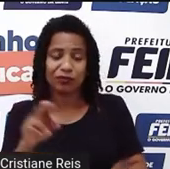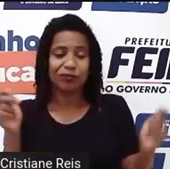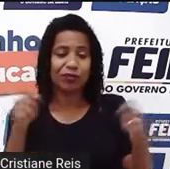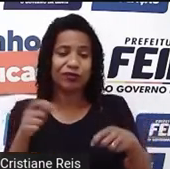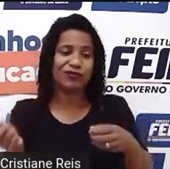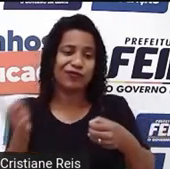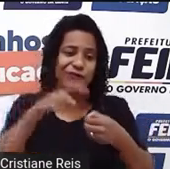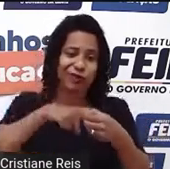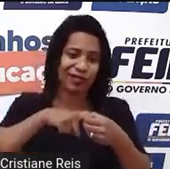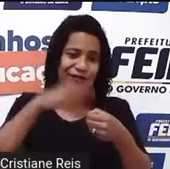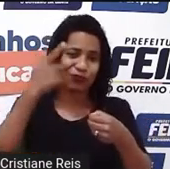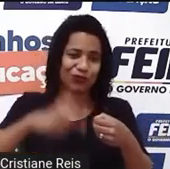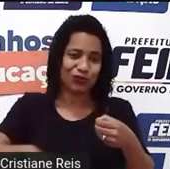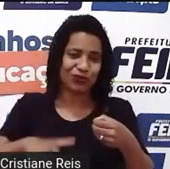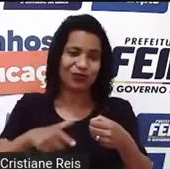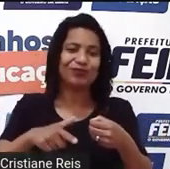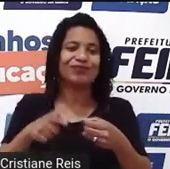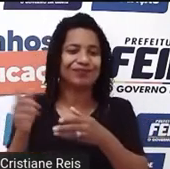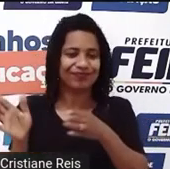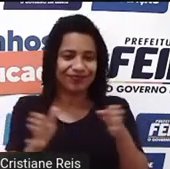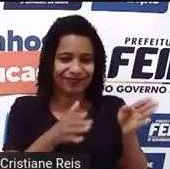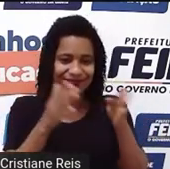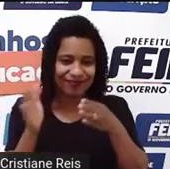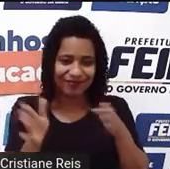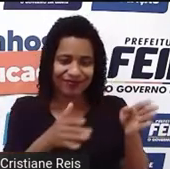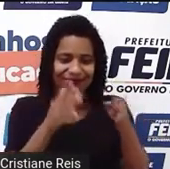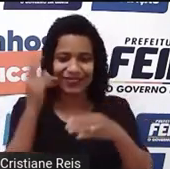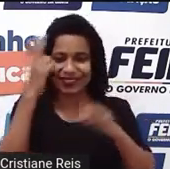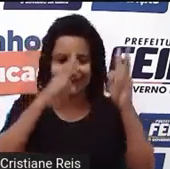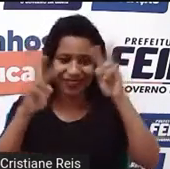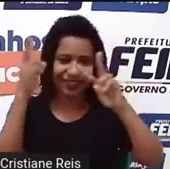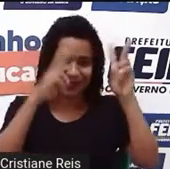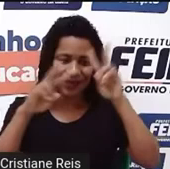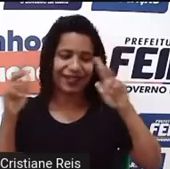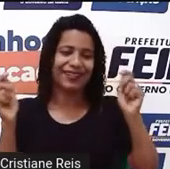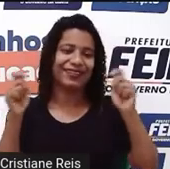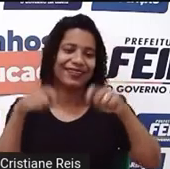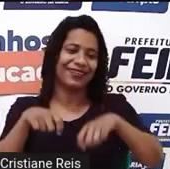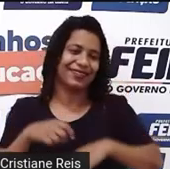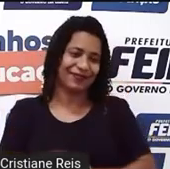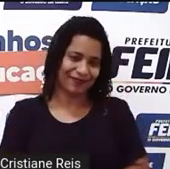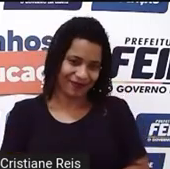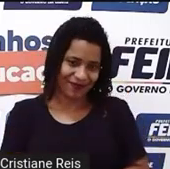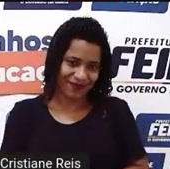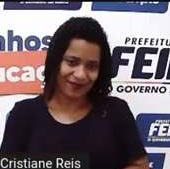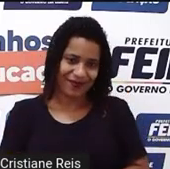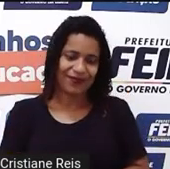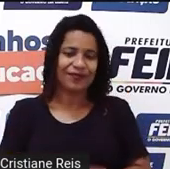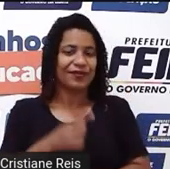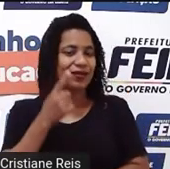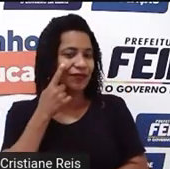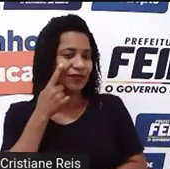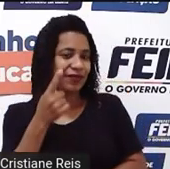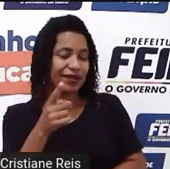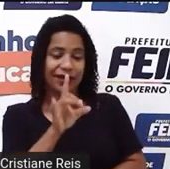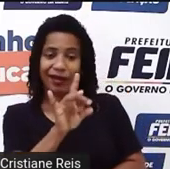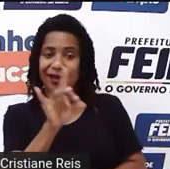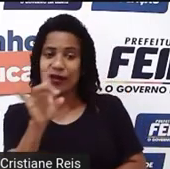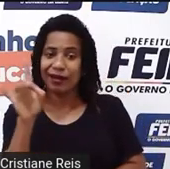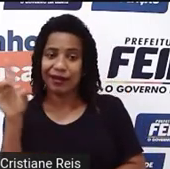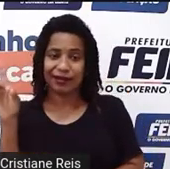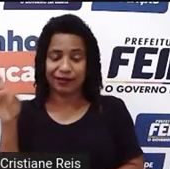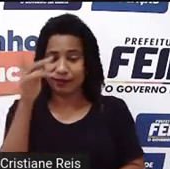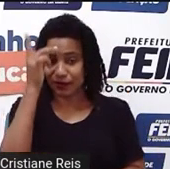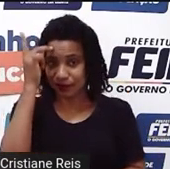tudo o que nós aprendemos a respeito desses representantes tão importantes para a construção da reflexão